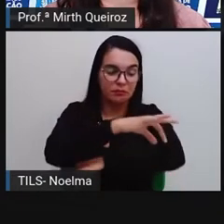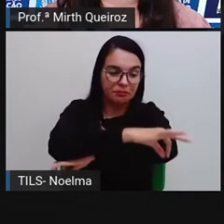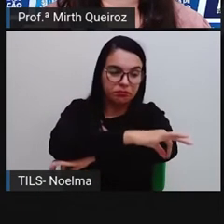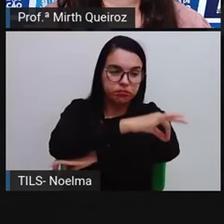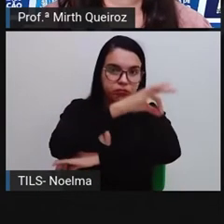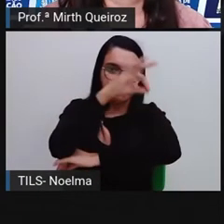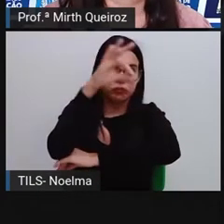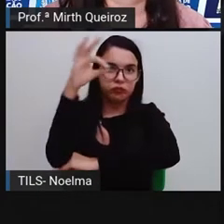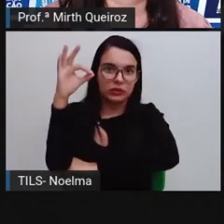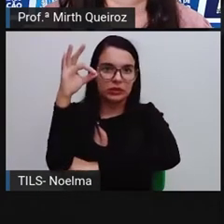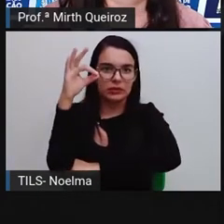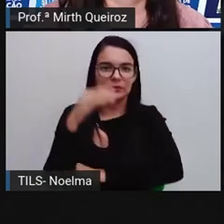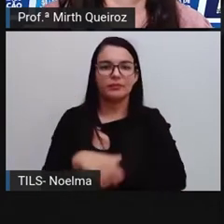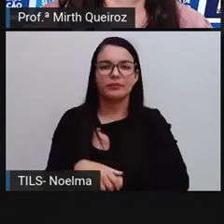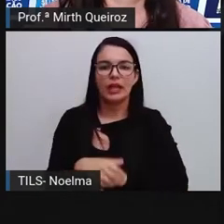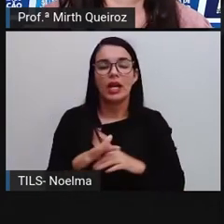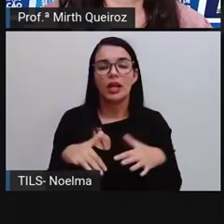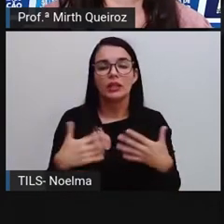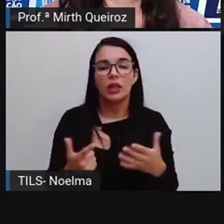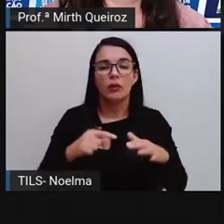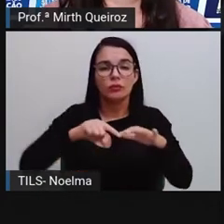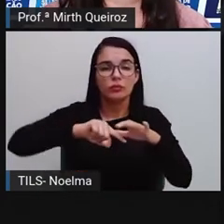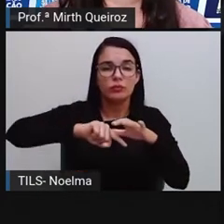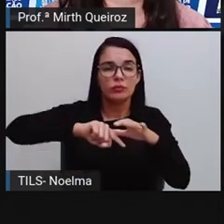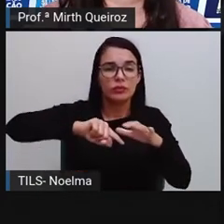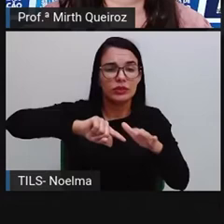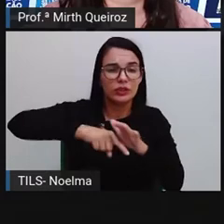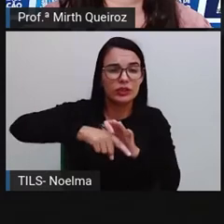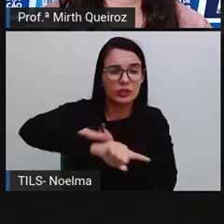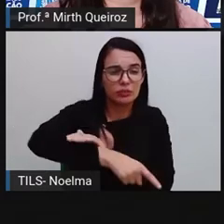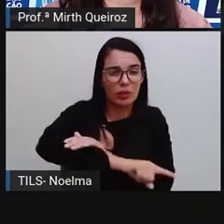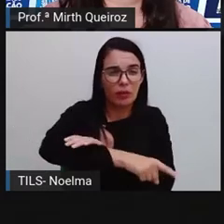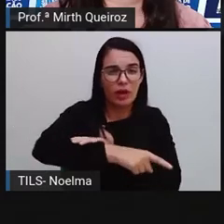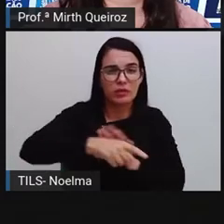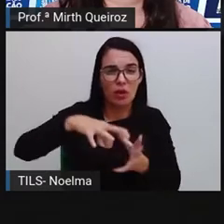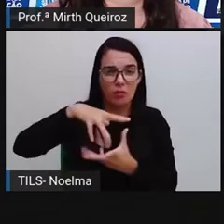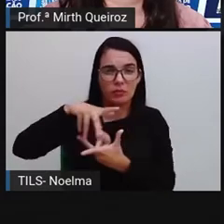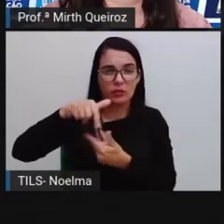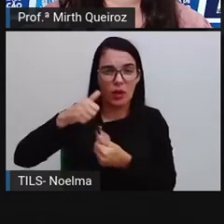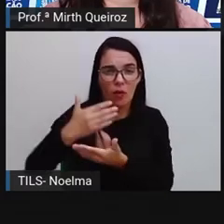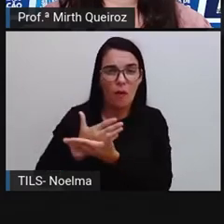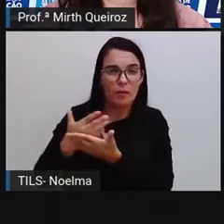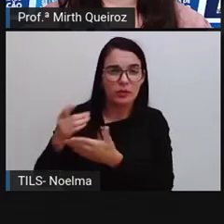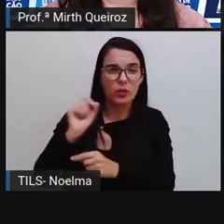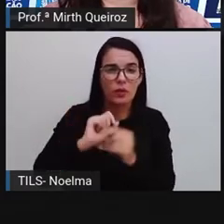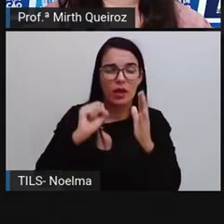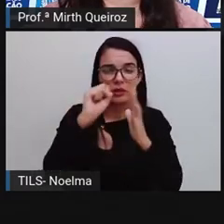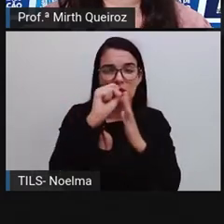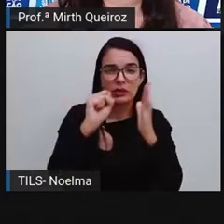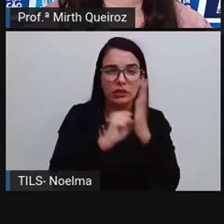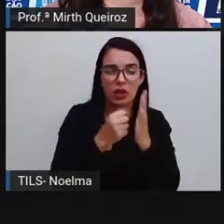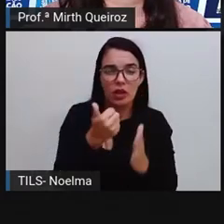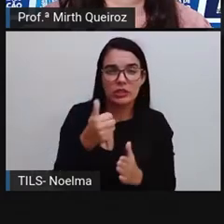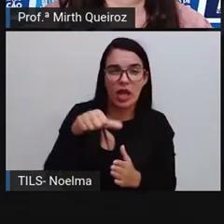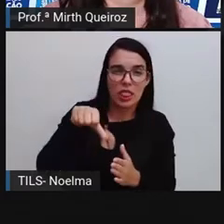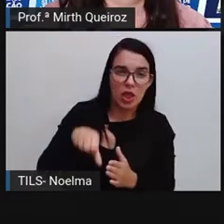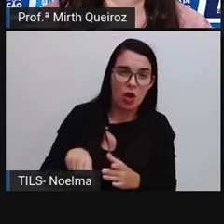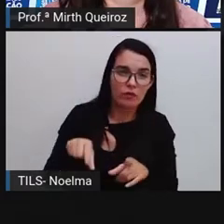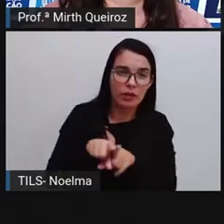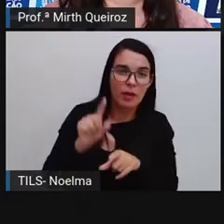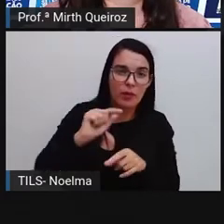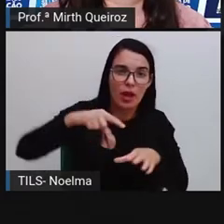como acontece no Brasil. Sua exploração mundial foi iniciada lá no século XIX, por meio da perturação e exploração